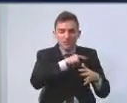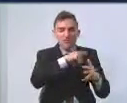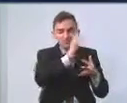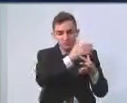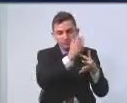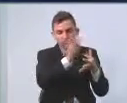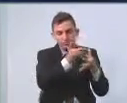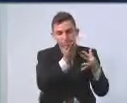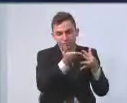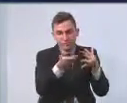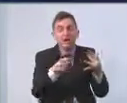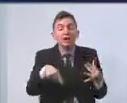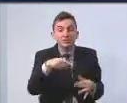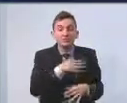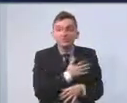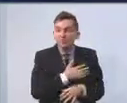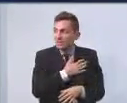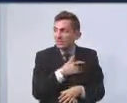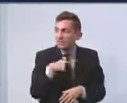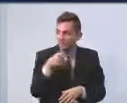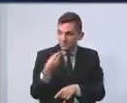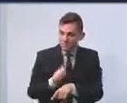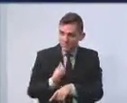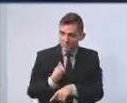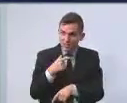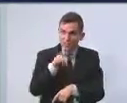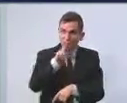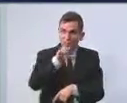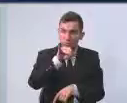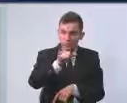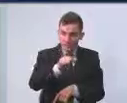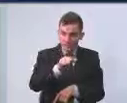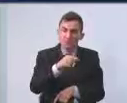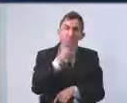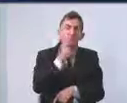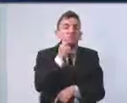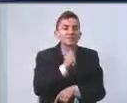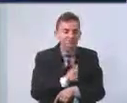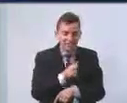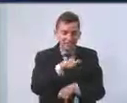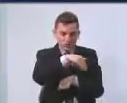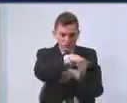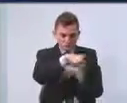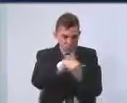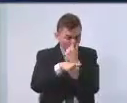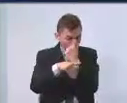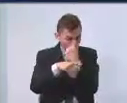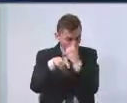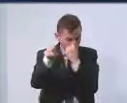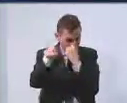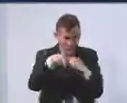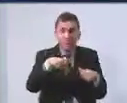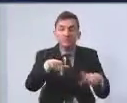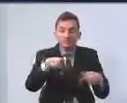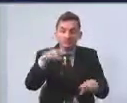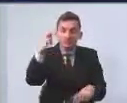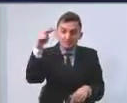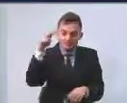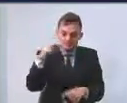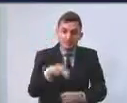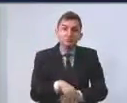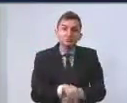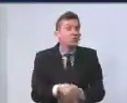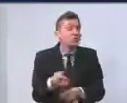pela nossa felicidade, nós temos presente aqui a Lúcia, que é do Meninos e Meninas de Rua, que faz um trabalho nesse sentido, não